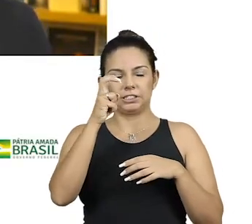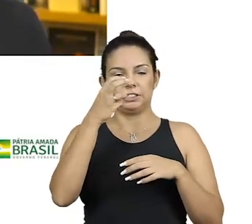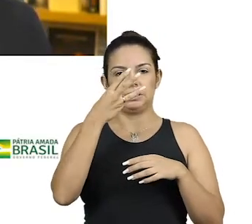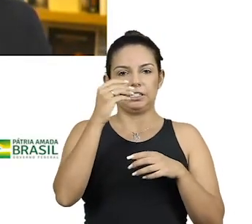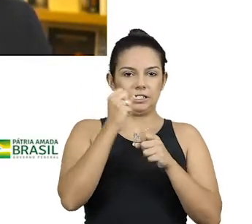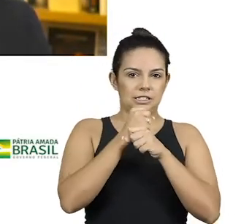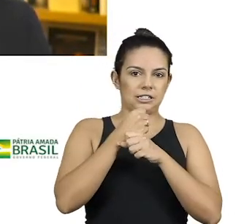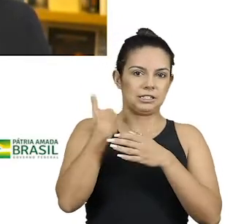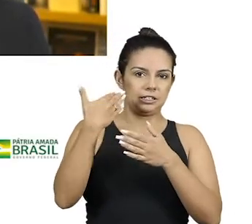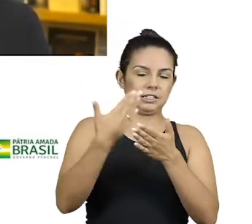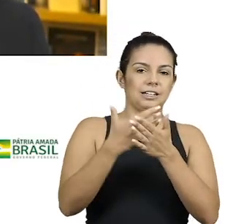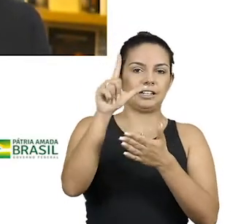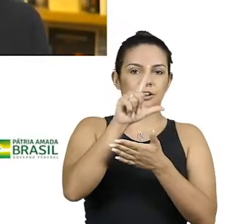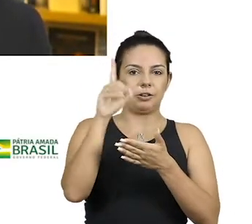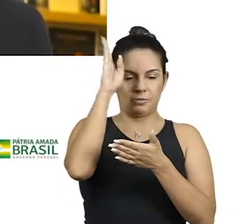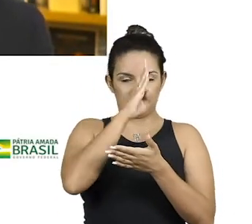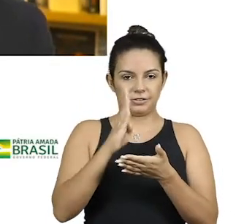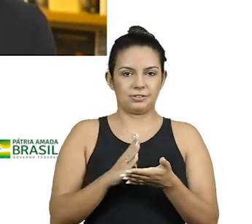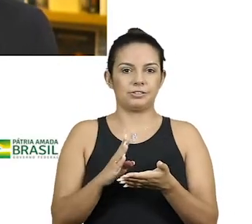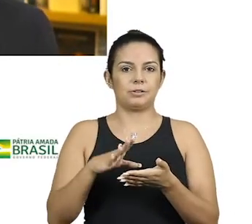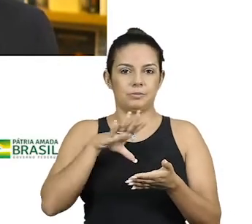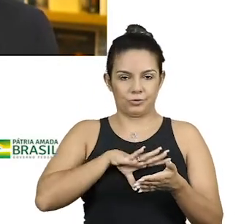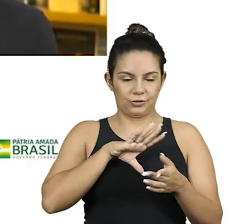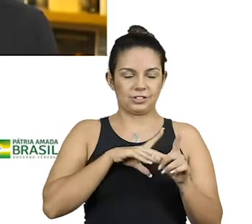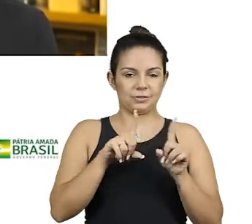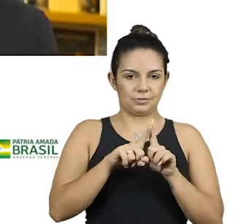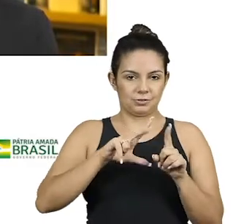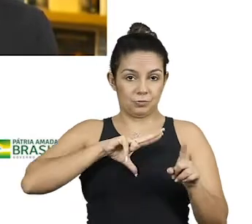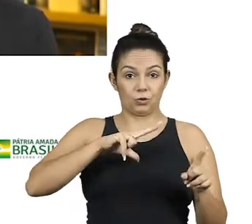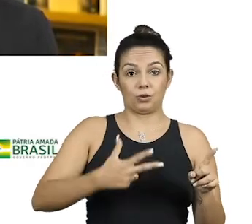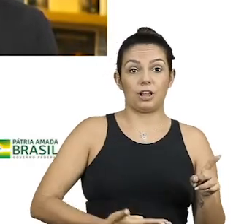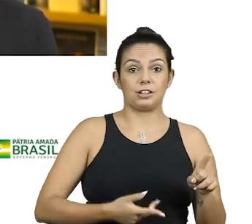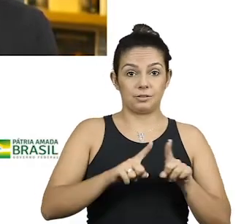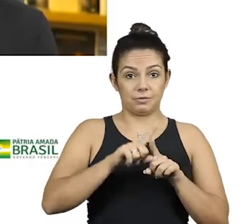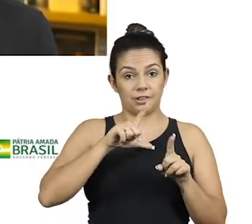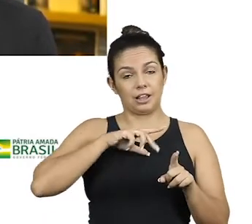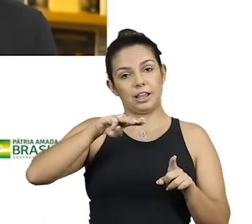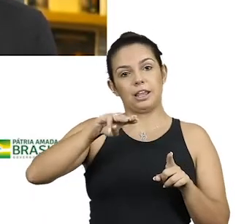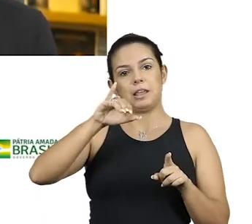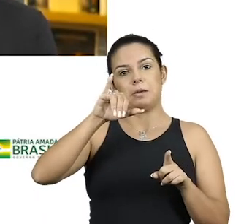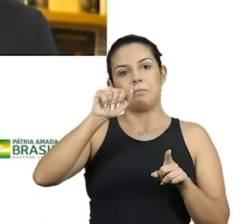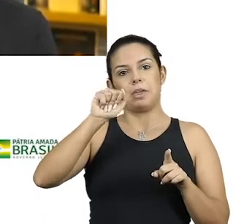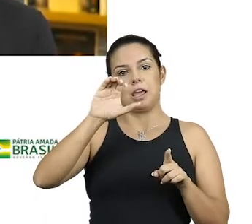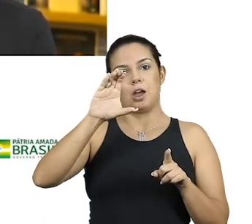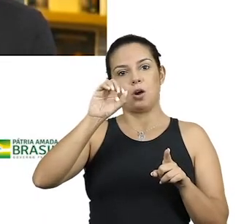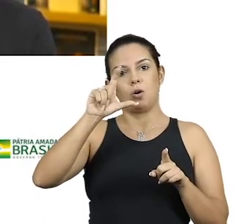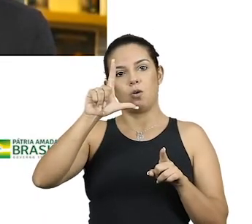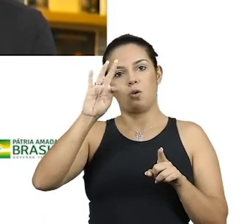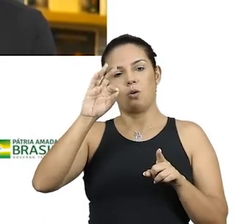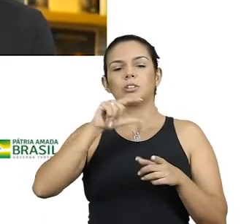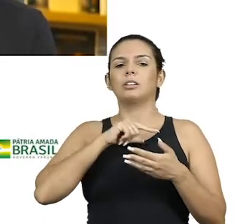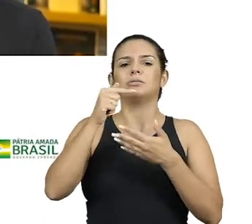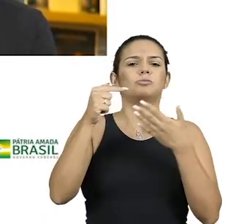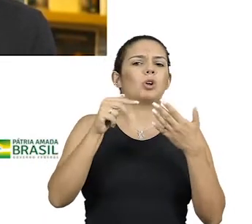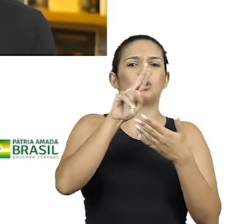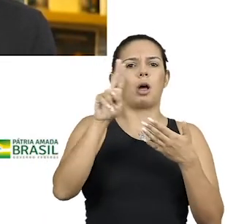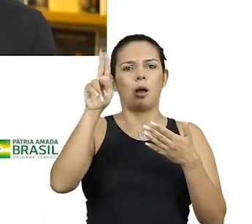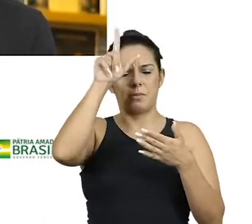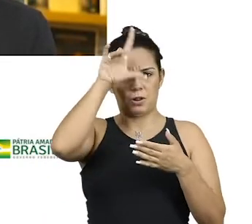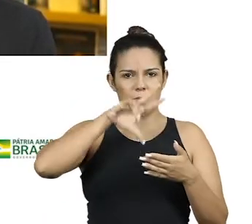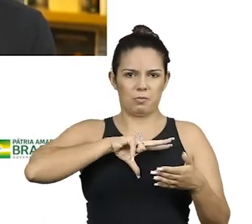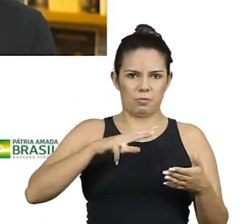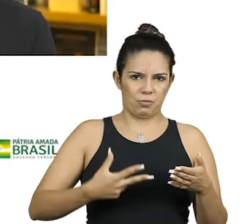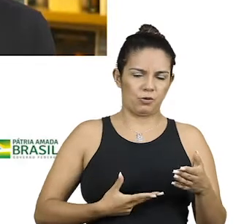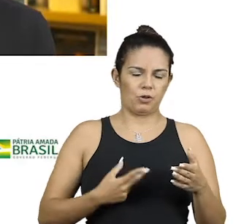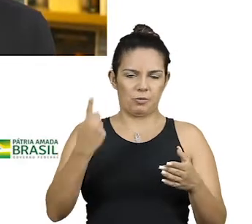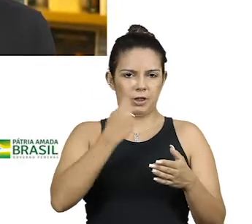de literatura brasileira e portuguesa também. Tem Miyakoto, Agualuza, Peixoto e todo mundo que participou e